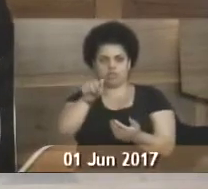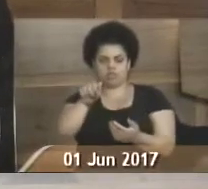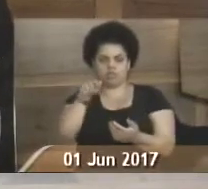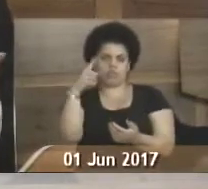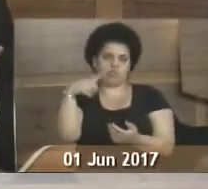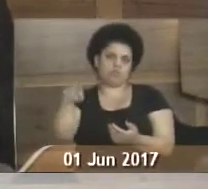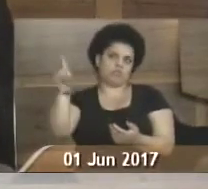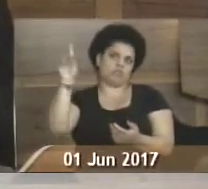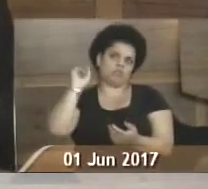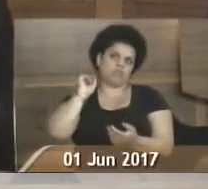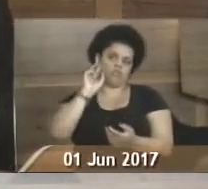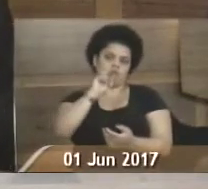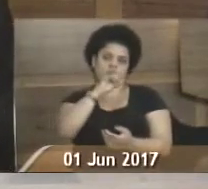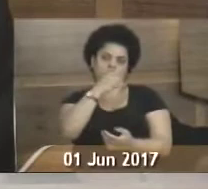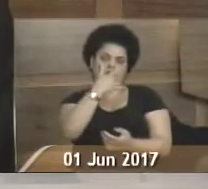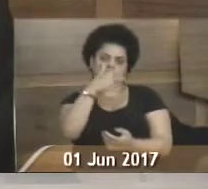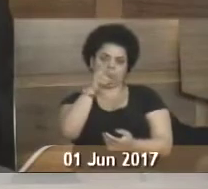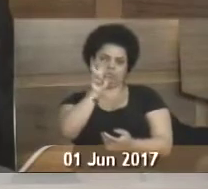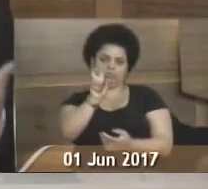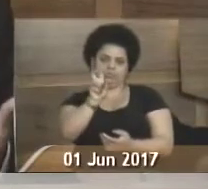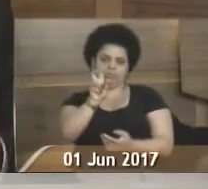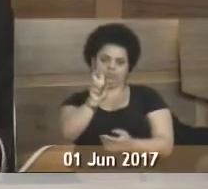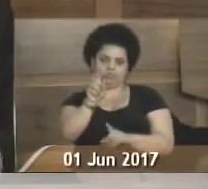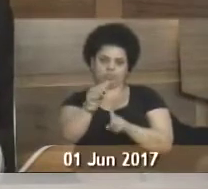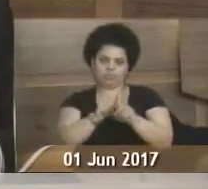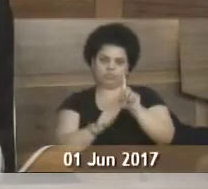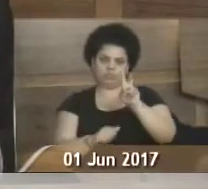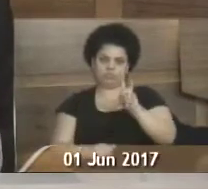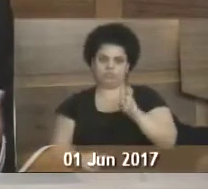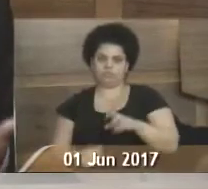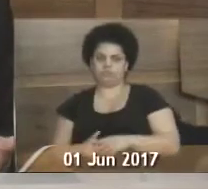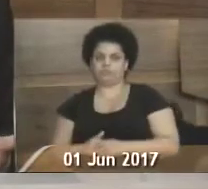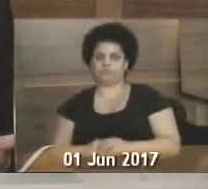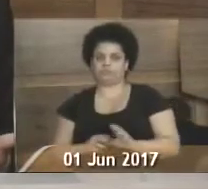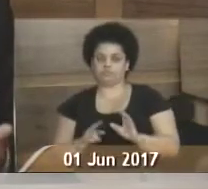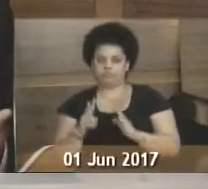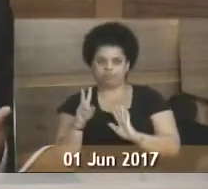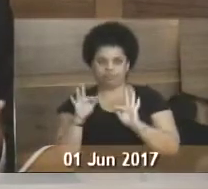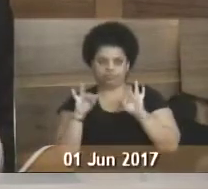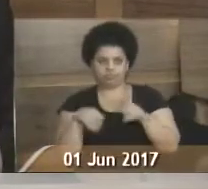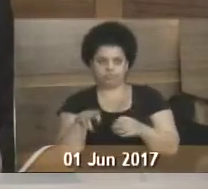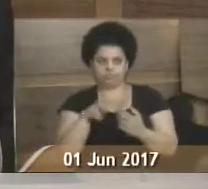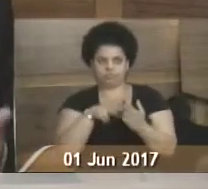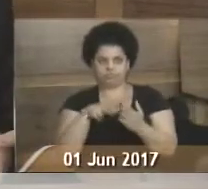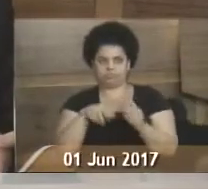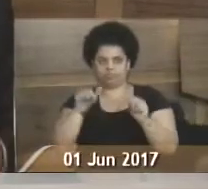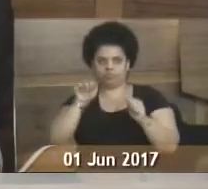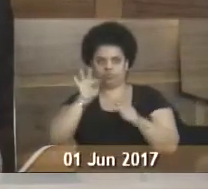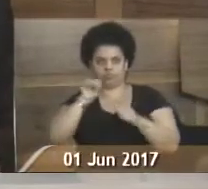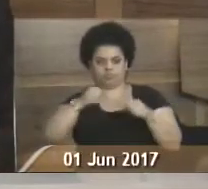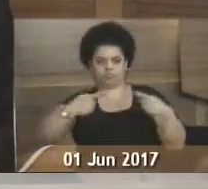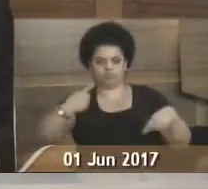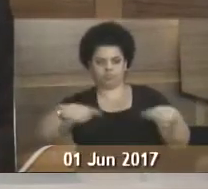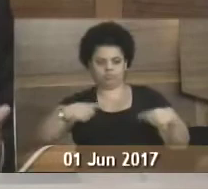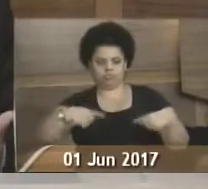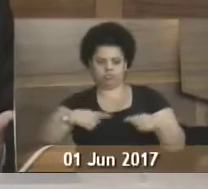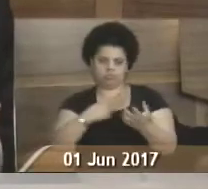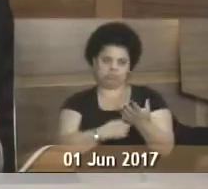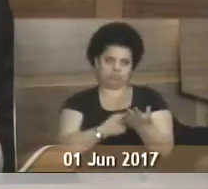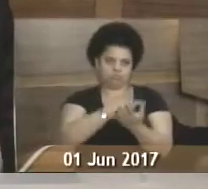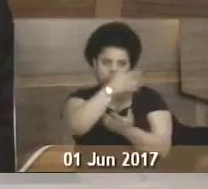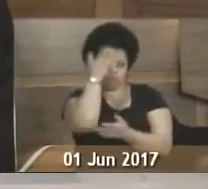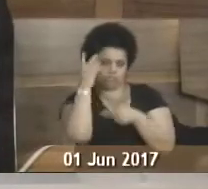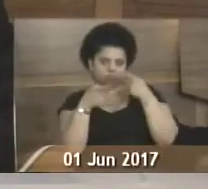sessão anterior, realizada no dia 25 de 5 de 2017. Terminada a leitura, a ata foi colocada em discussão. Não havendo mais